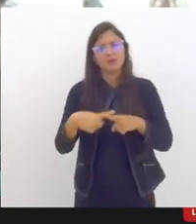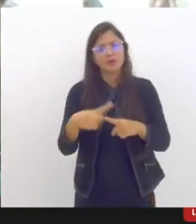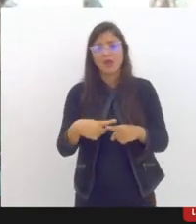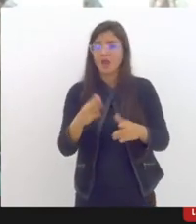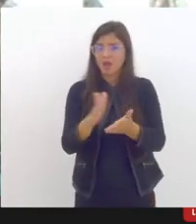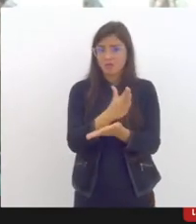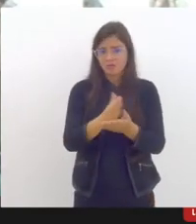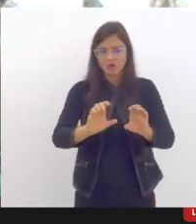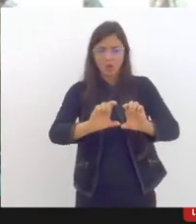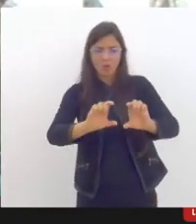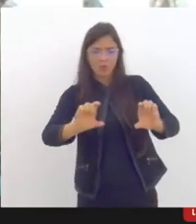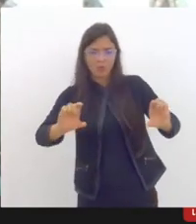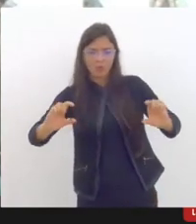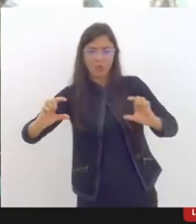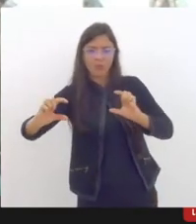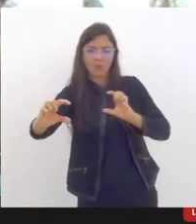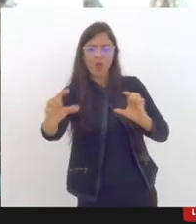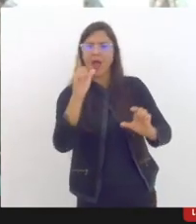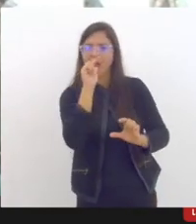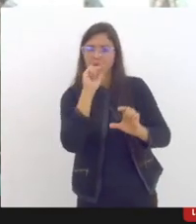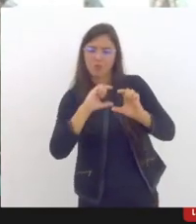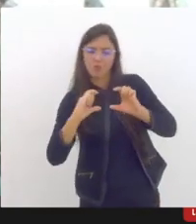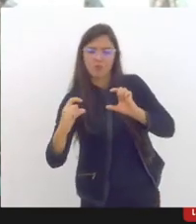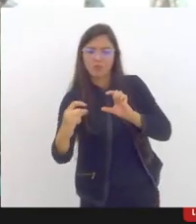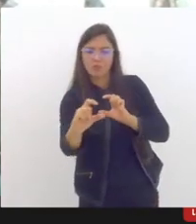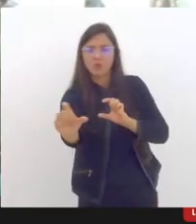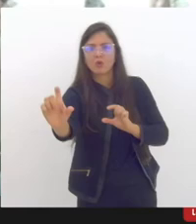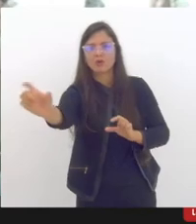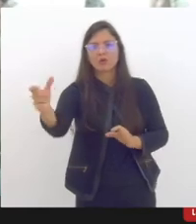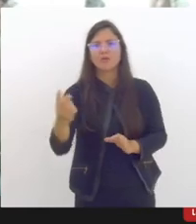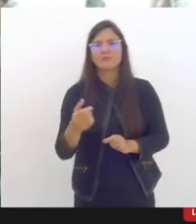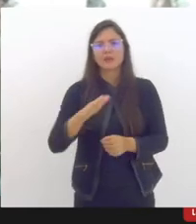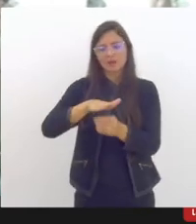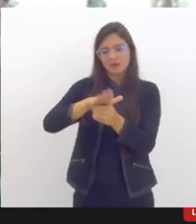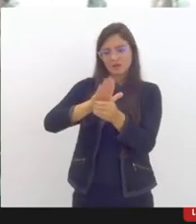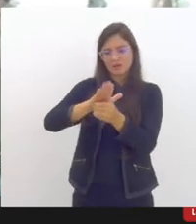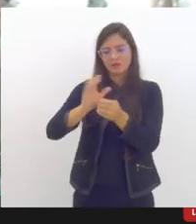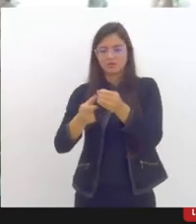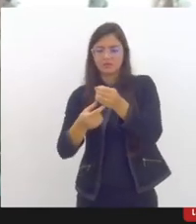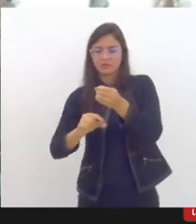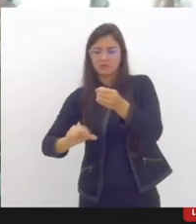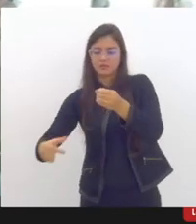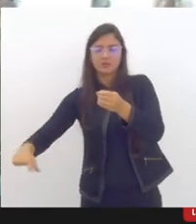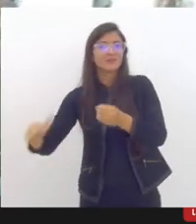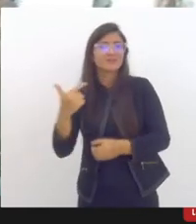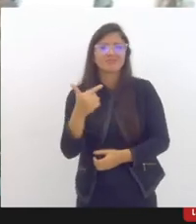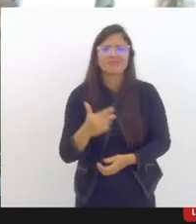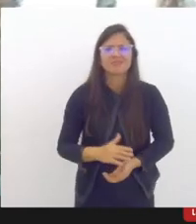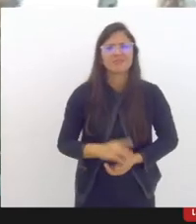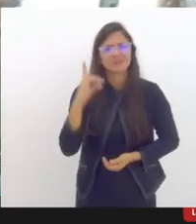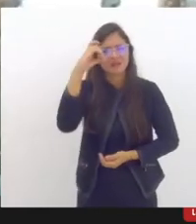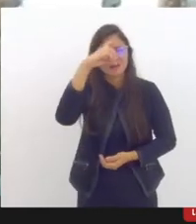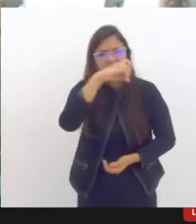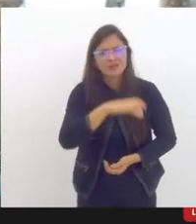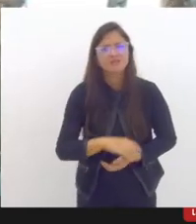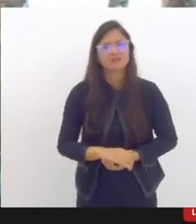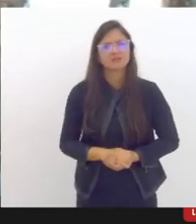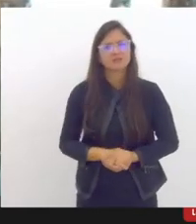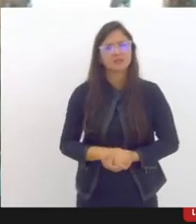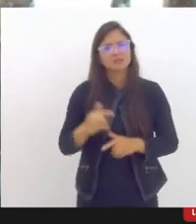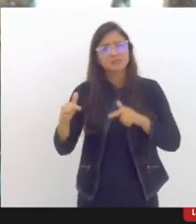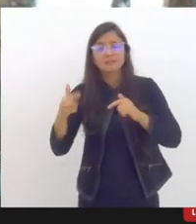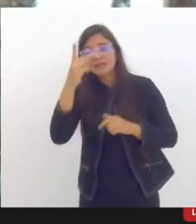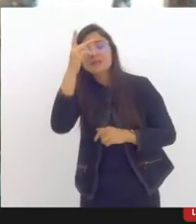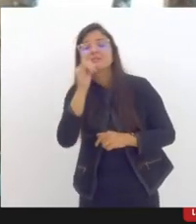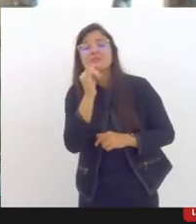esgotamentos sanitários adequados quem mora nesses territórios aqueles e aquelas que trabalham na informalidade que